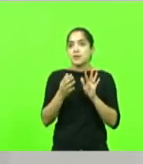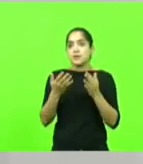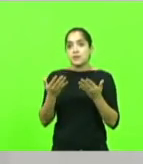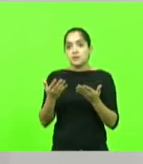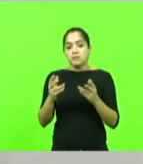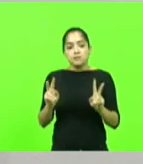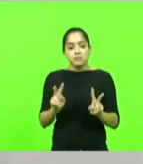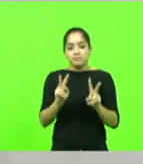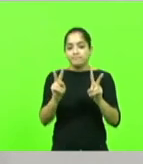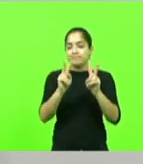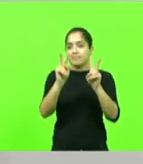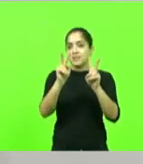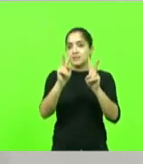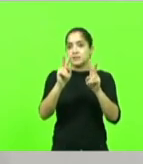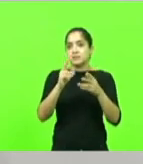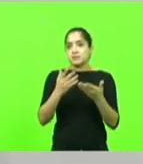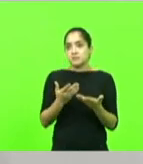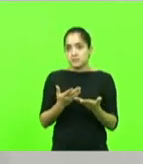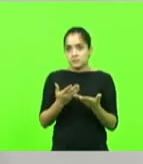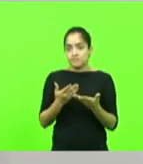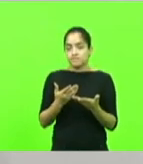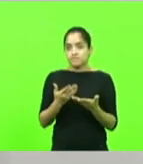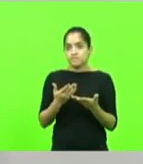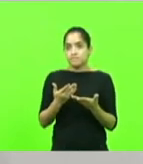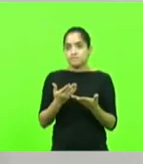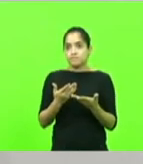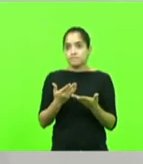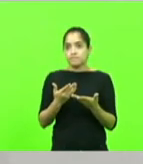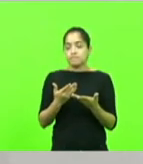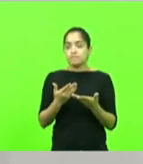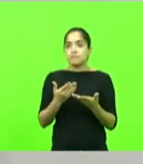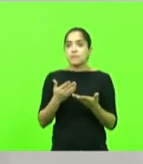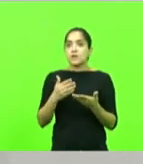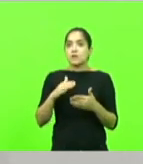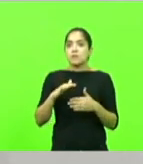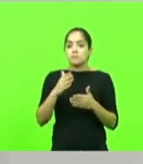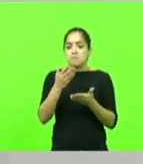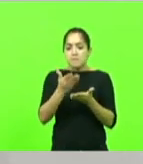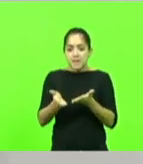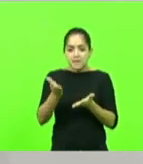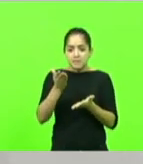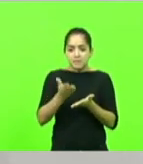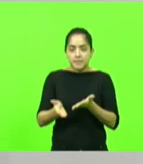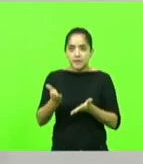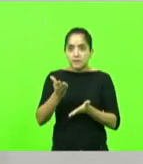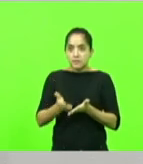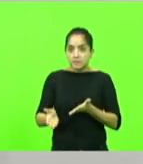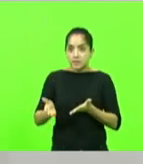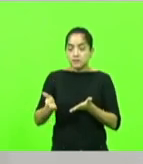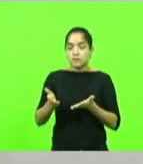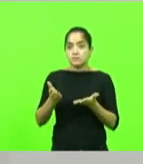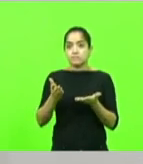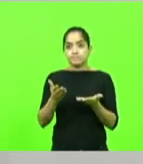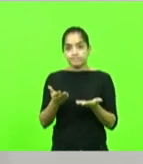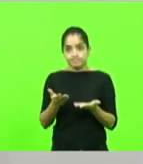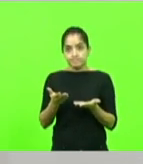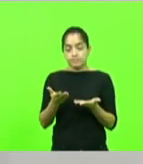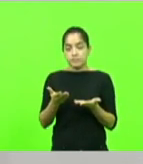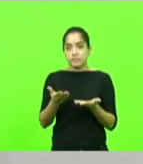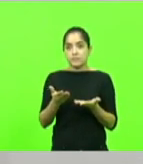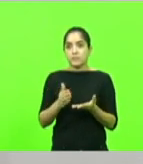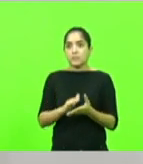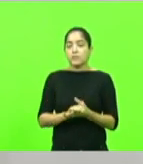valorizou quem, de fato, tem a maior perda, mais sente com a questão